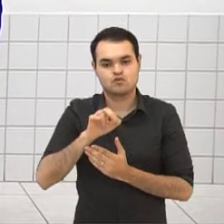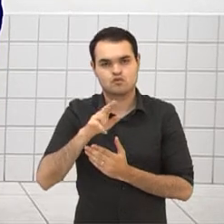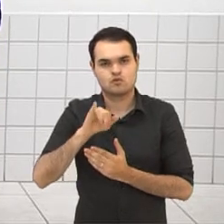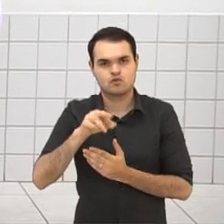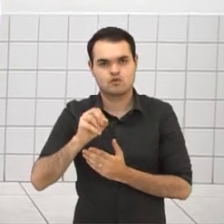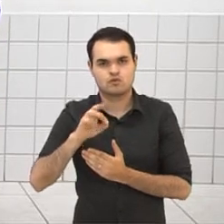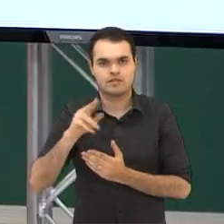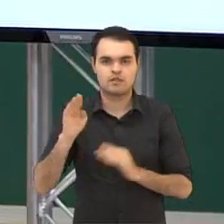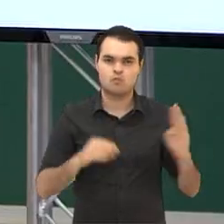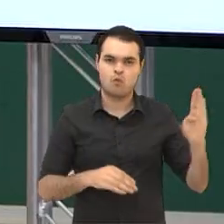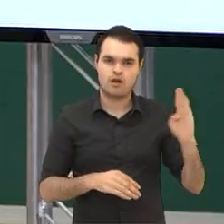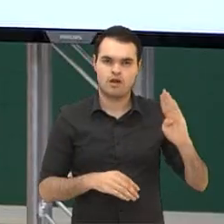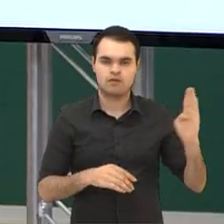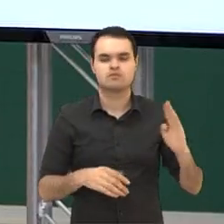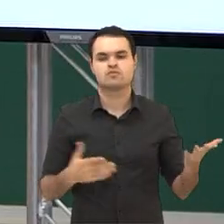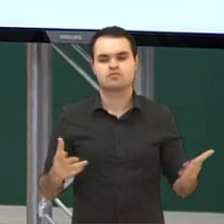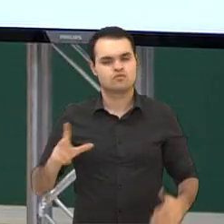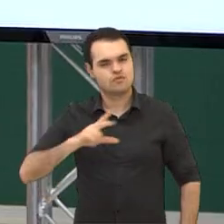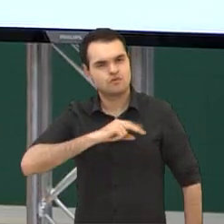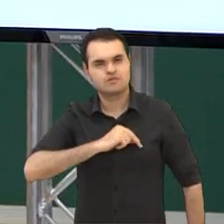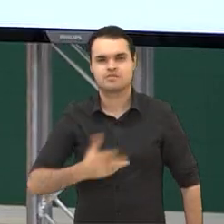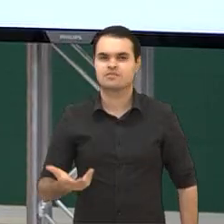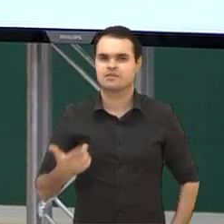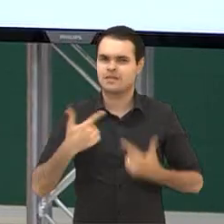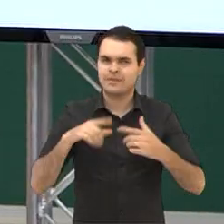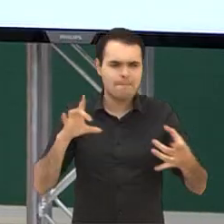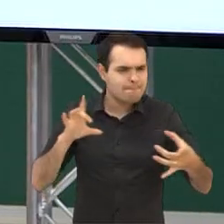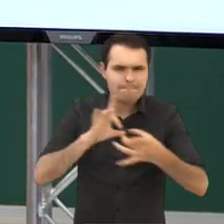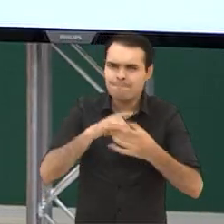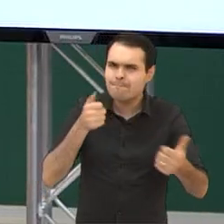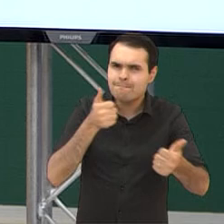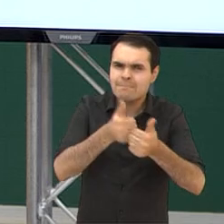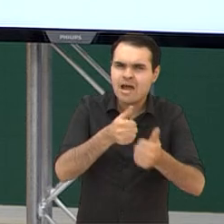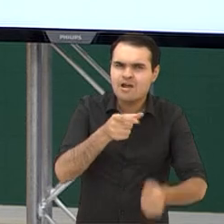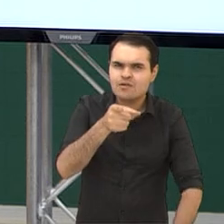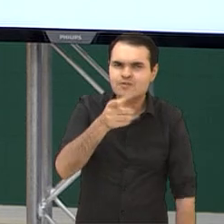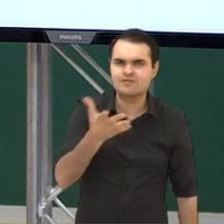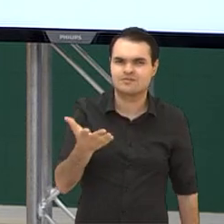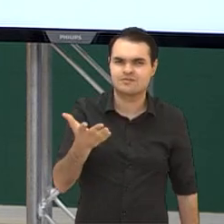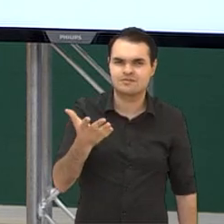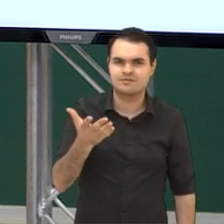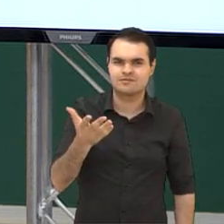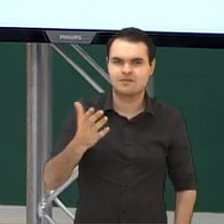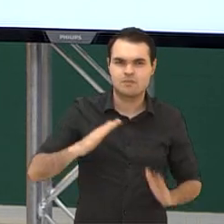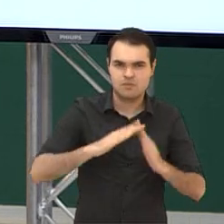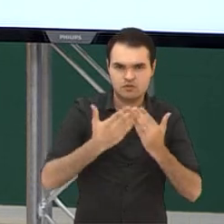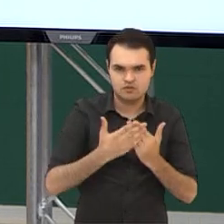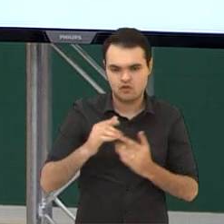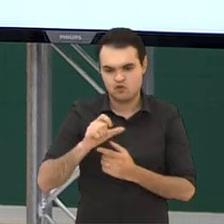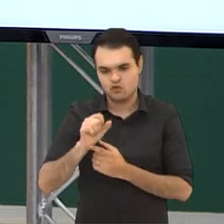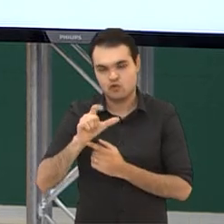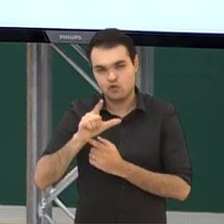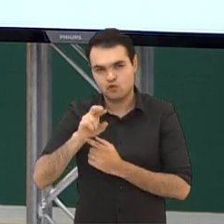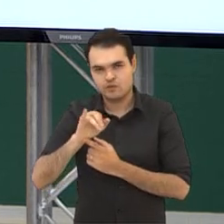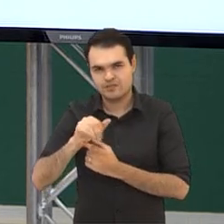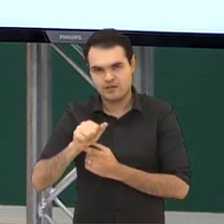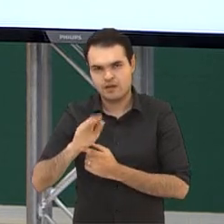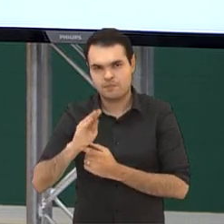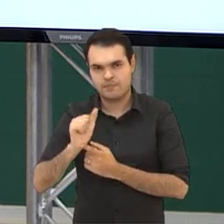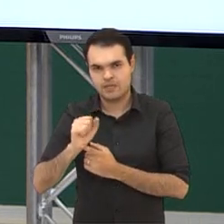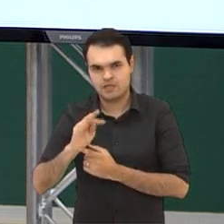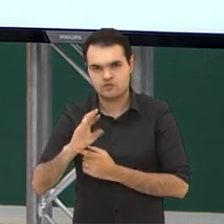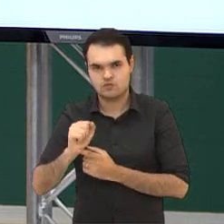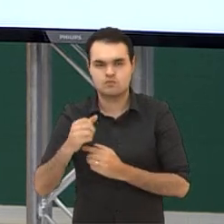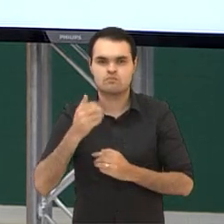bairro Alto Boqueirão. Caramba, ô Renan, eu trabalhei pertinho aí de você no Colégio Estadual Lúcia Bastos. Então, mandar um beijo para você,